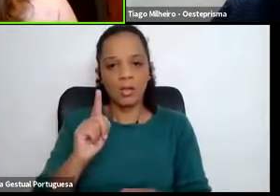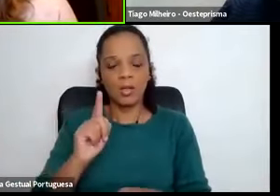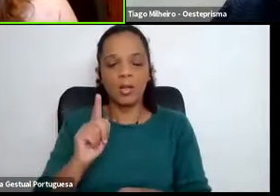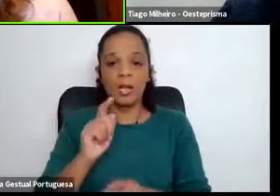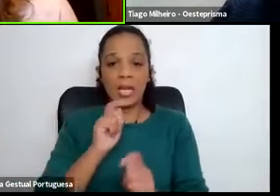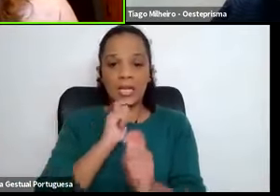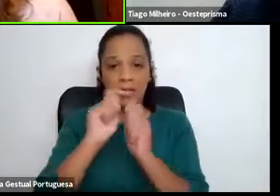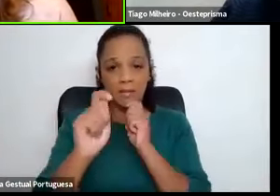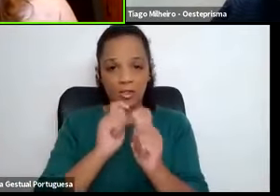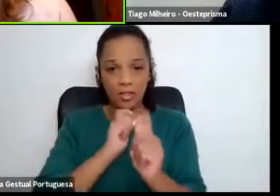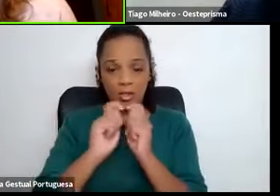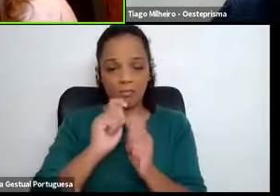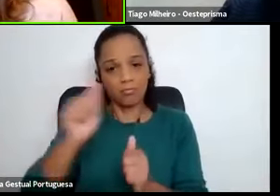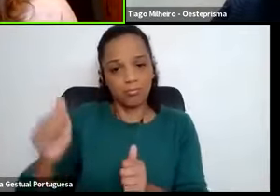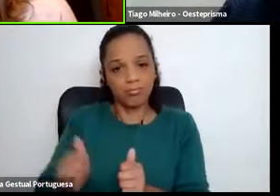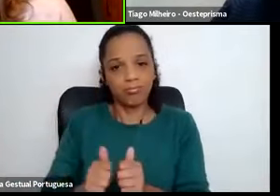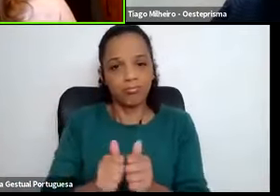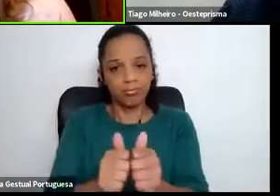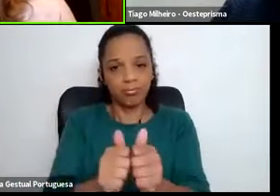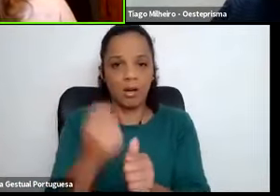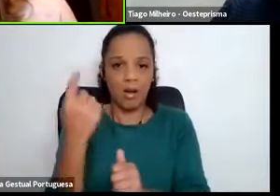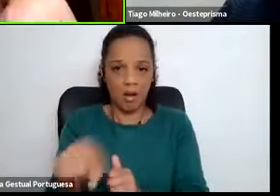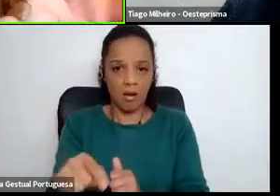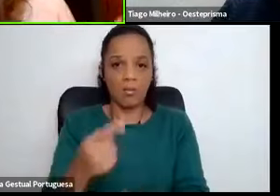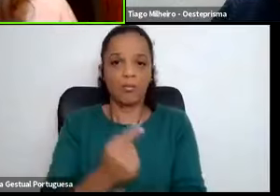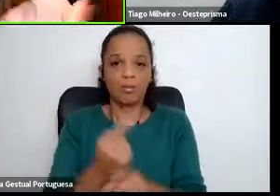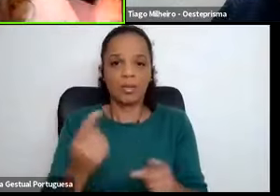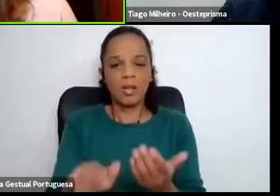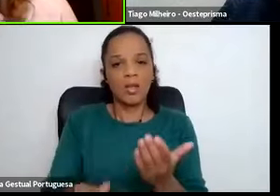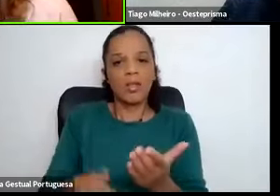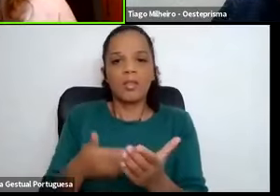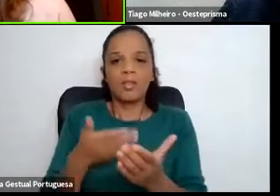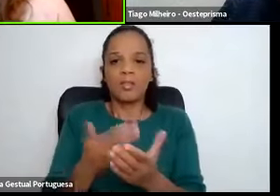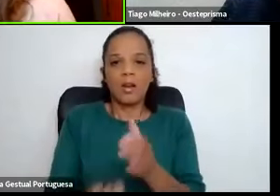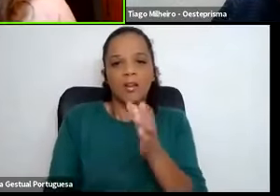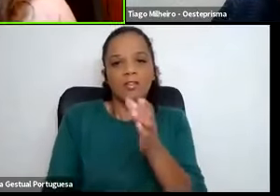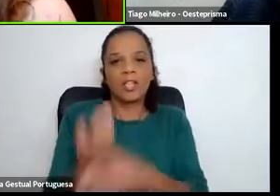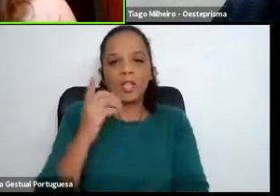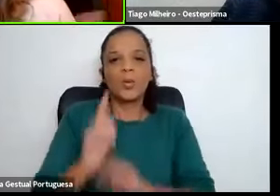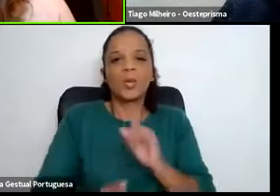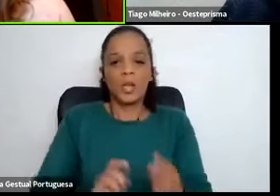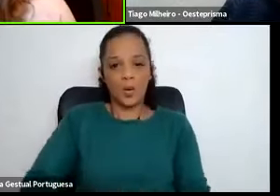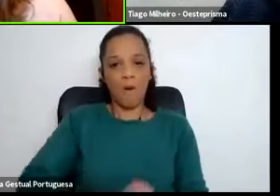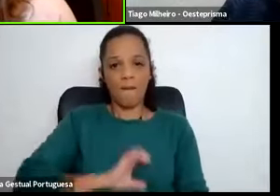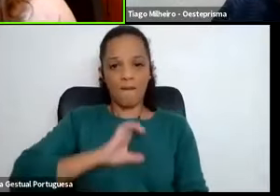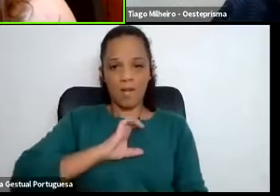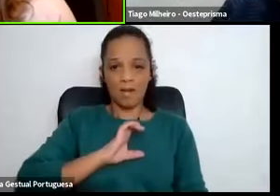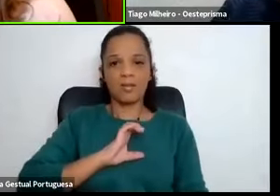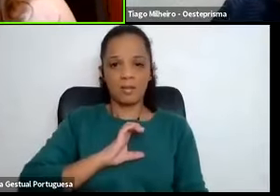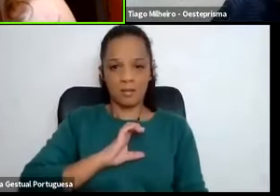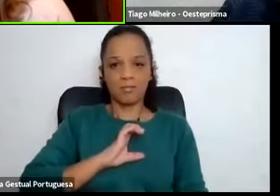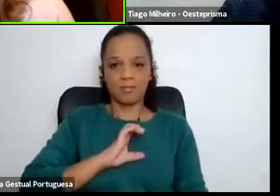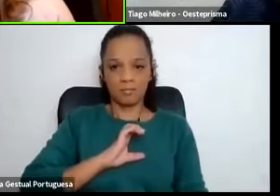entrevistas para criar também alguma confiança, não só